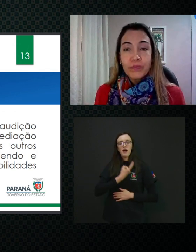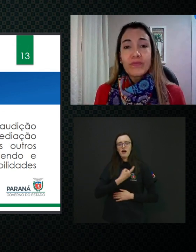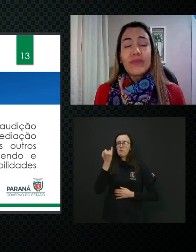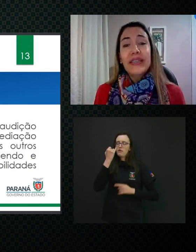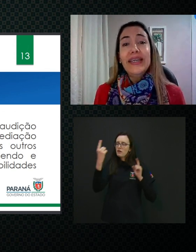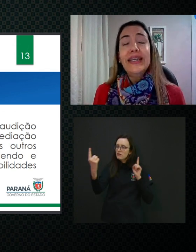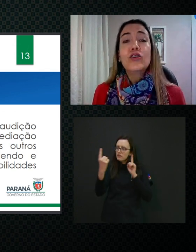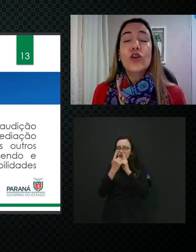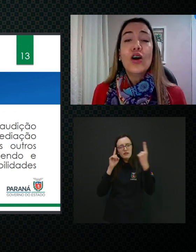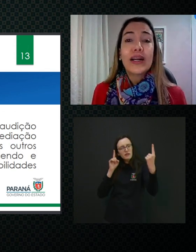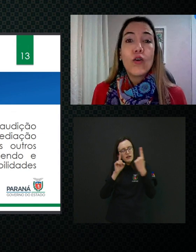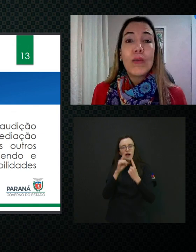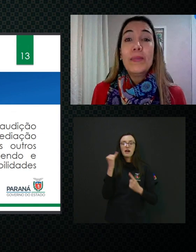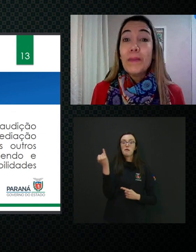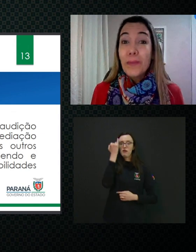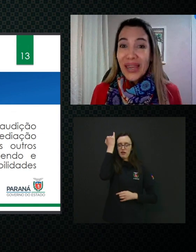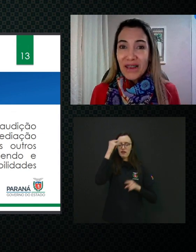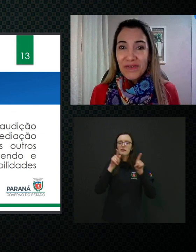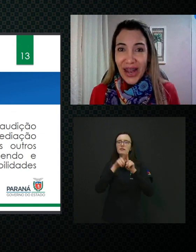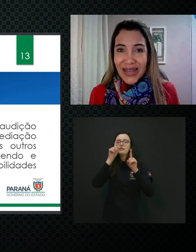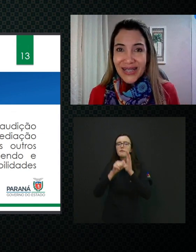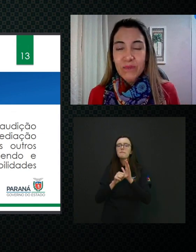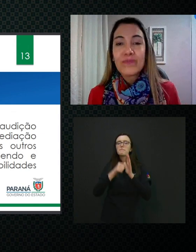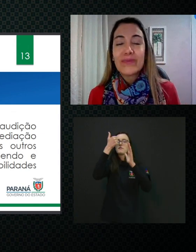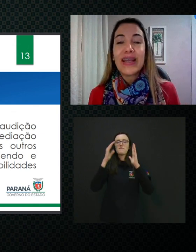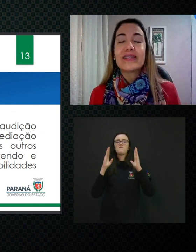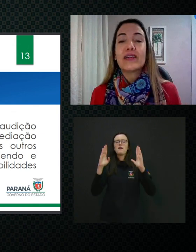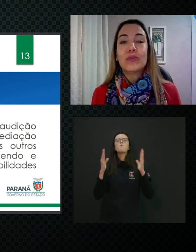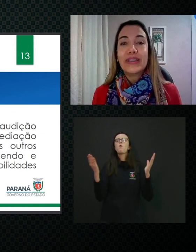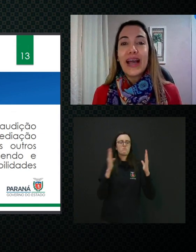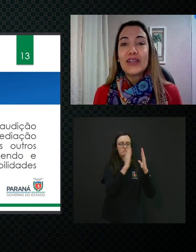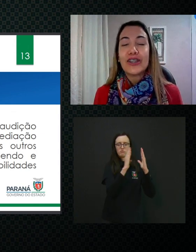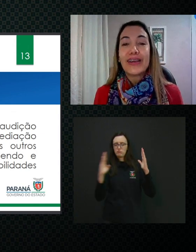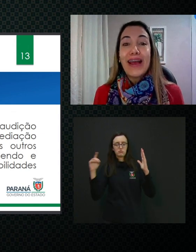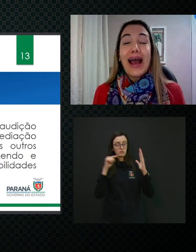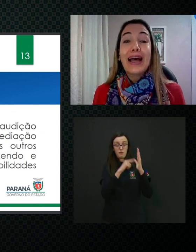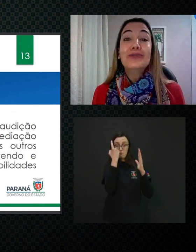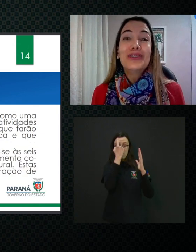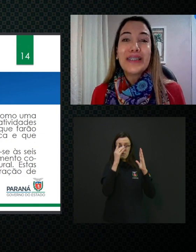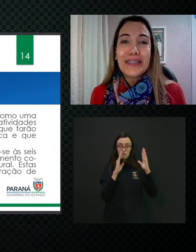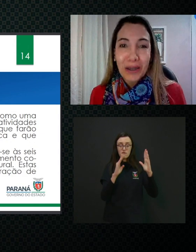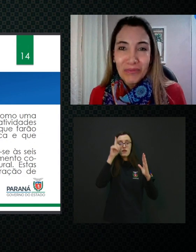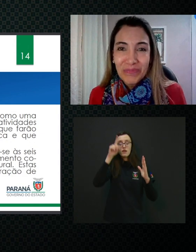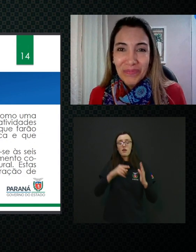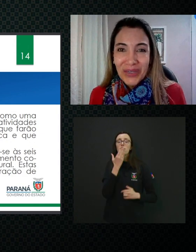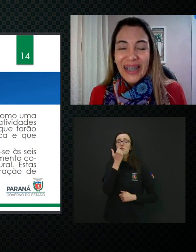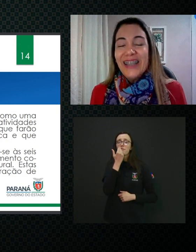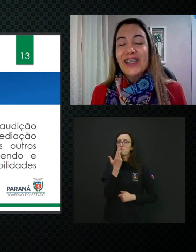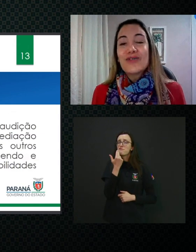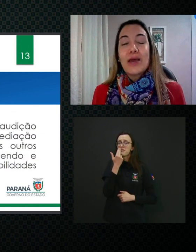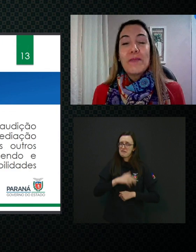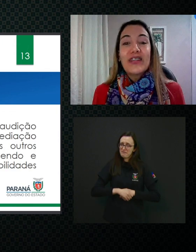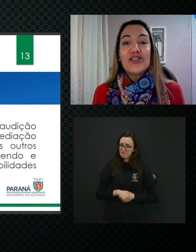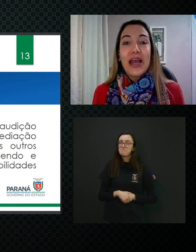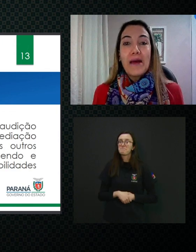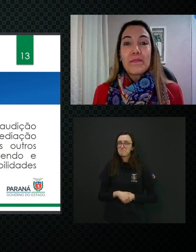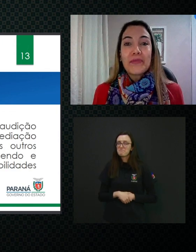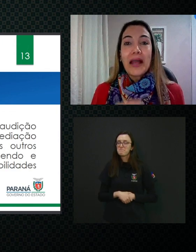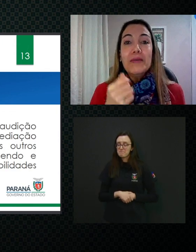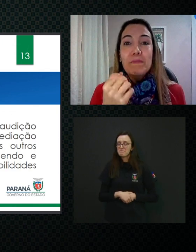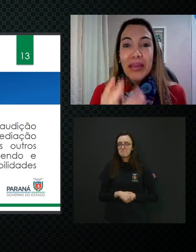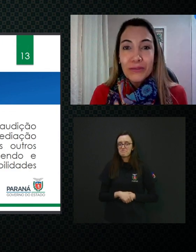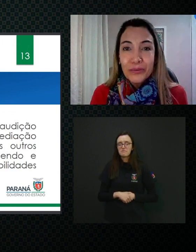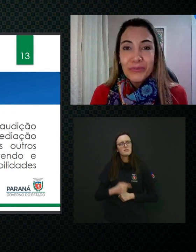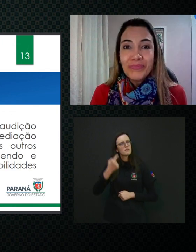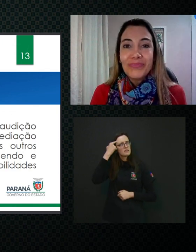corpo. E ele coloca como a primeira fase dessa abordagem a nutrição que nos remete a